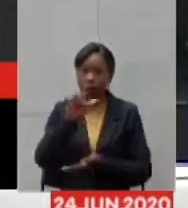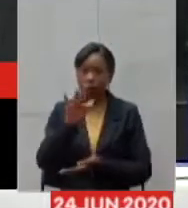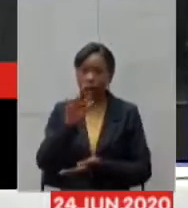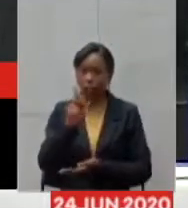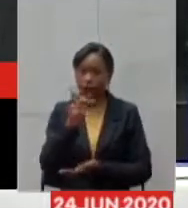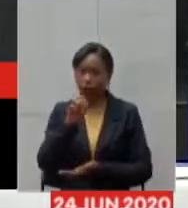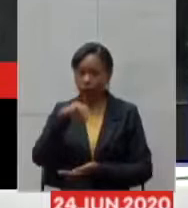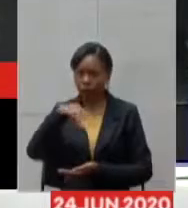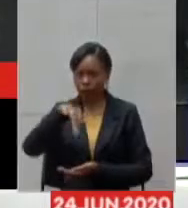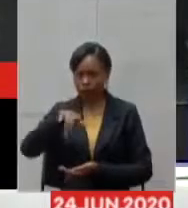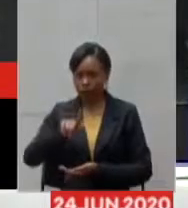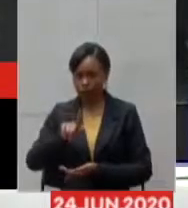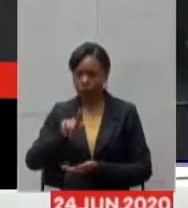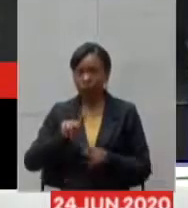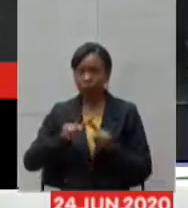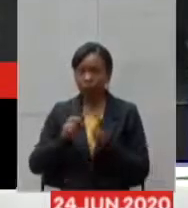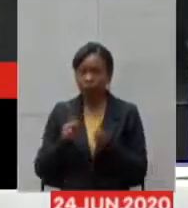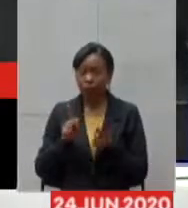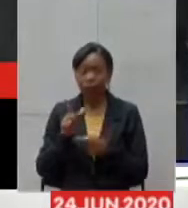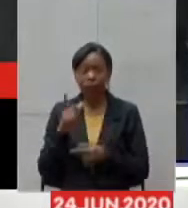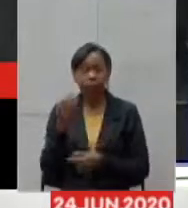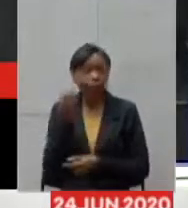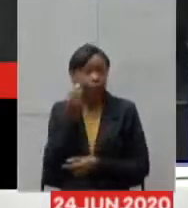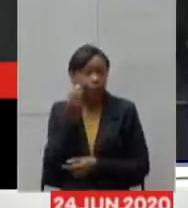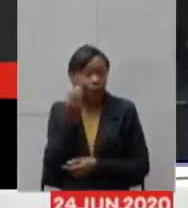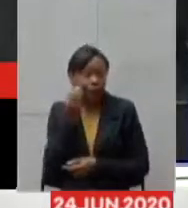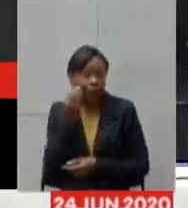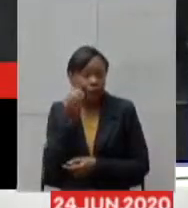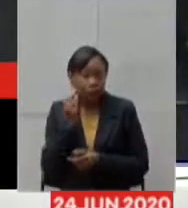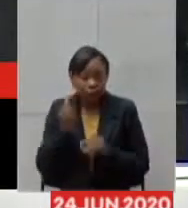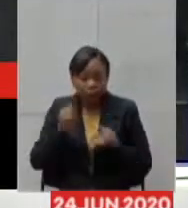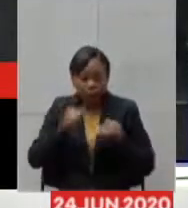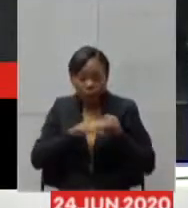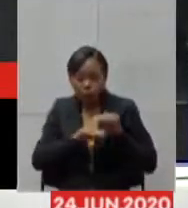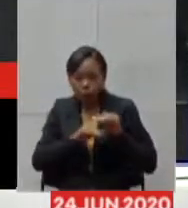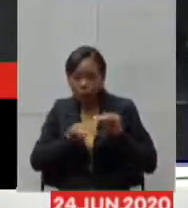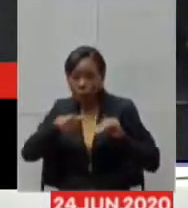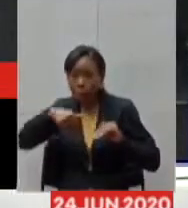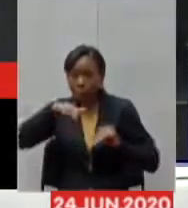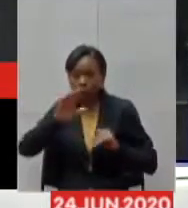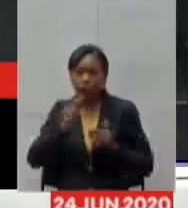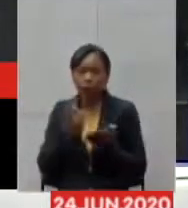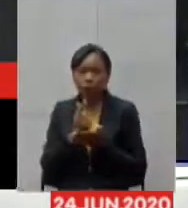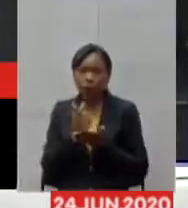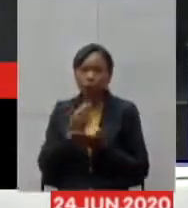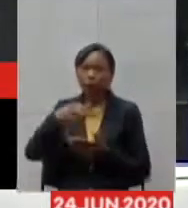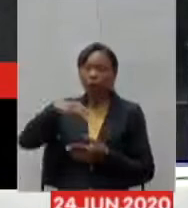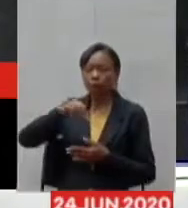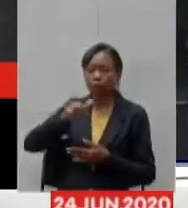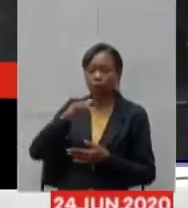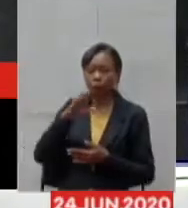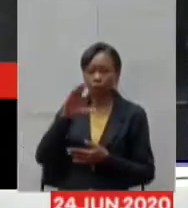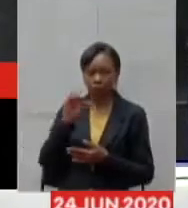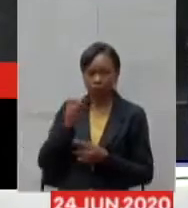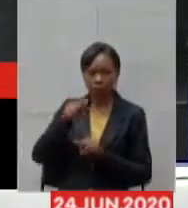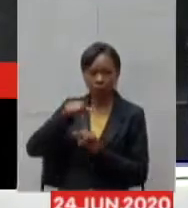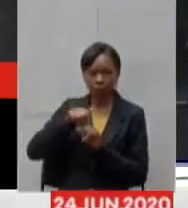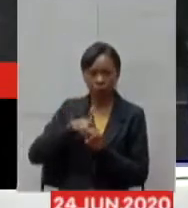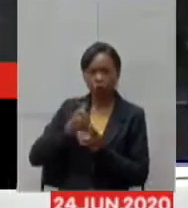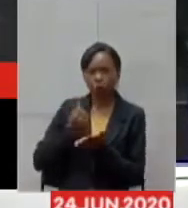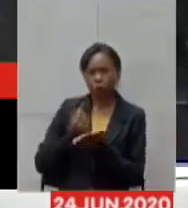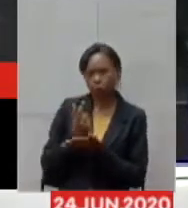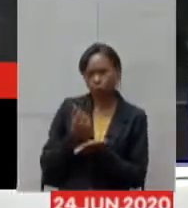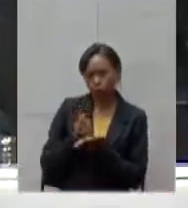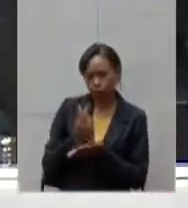um possível desabastecimento dentro do nosso plano de contingência, em março nós demos início a processo de compras